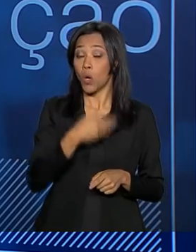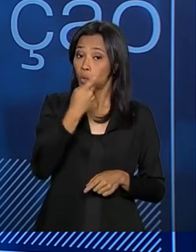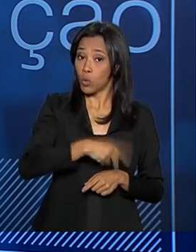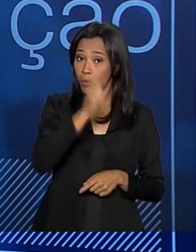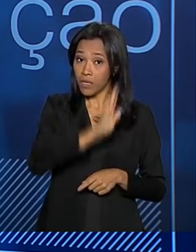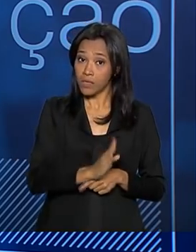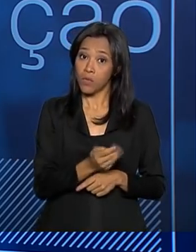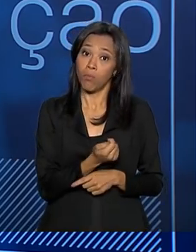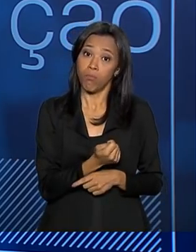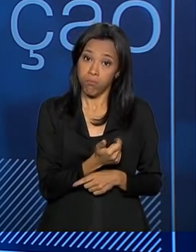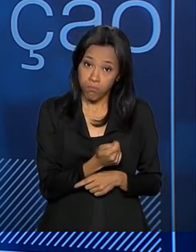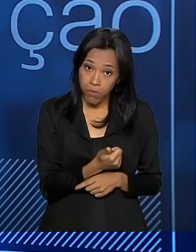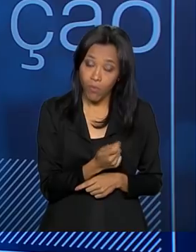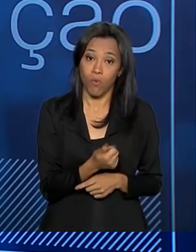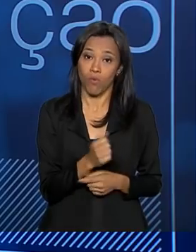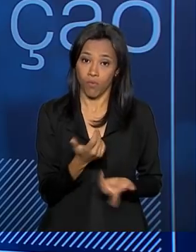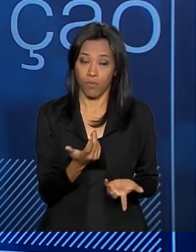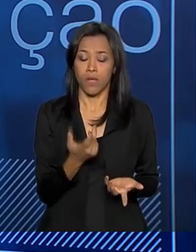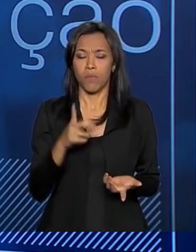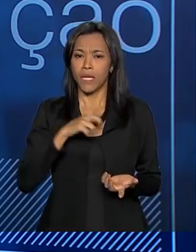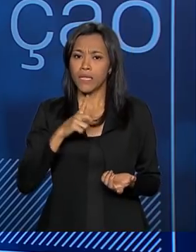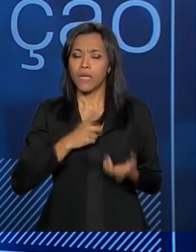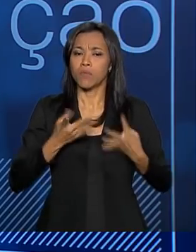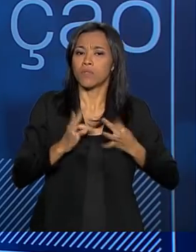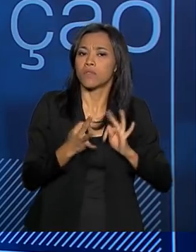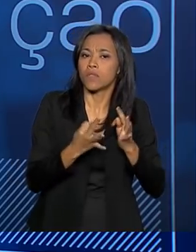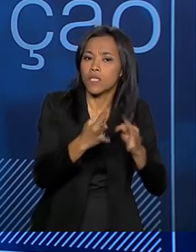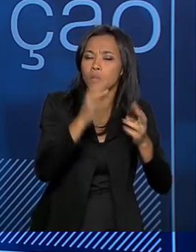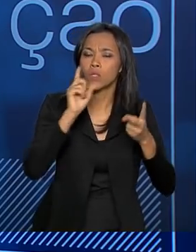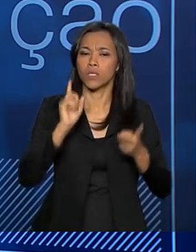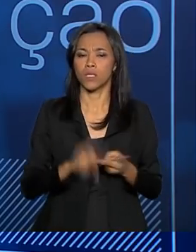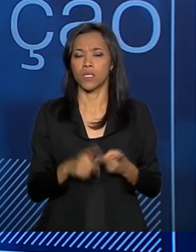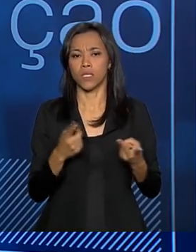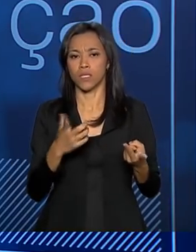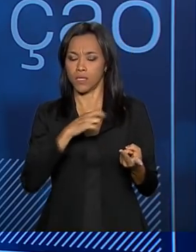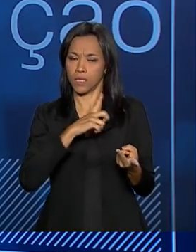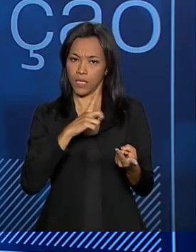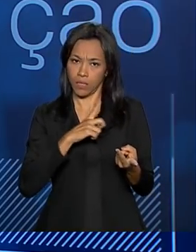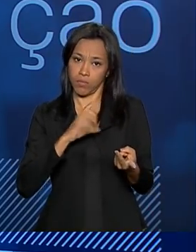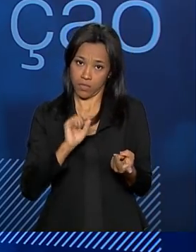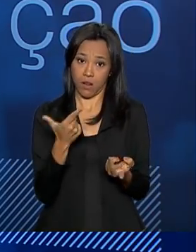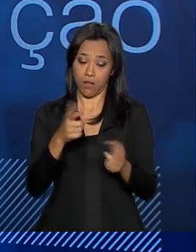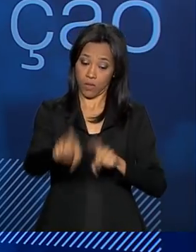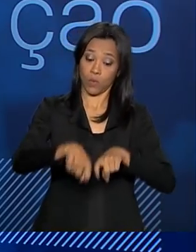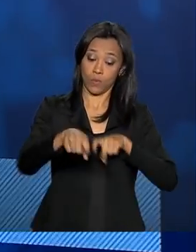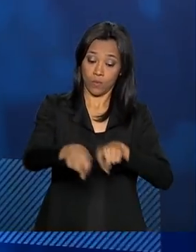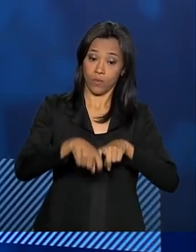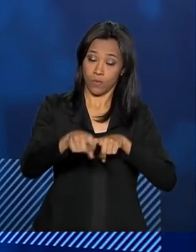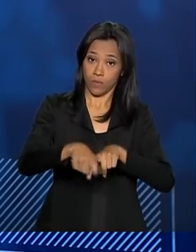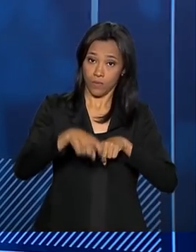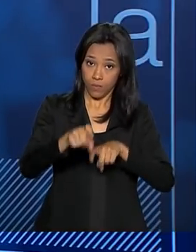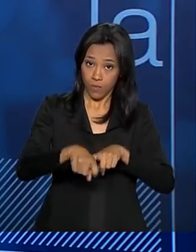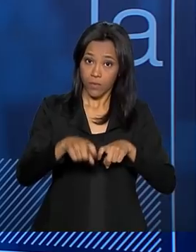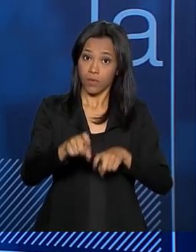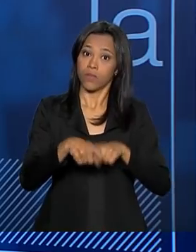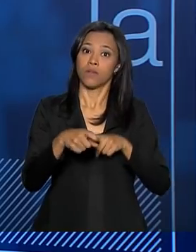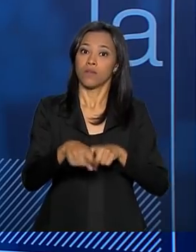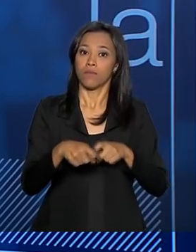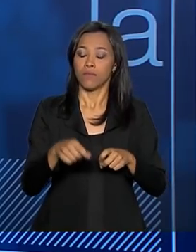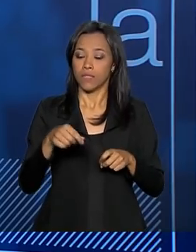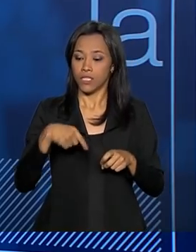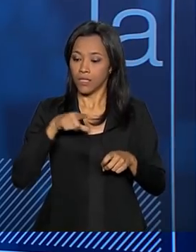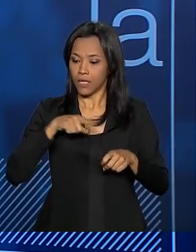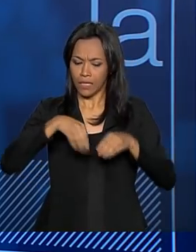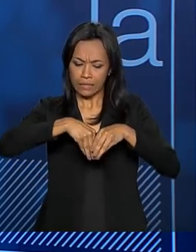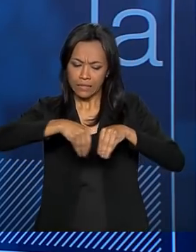a gente tem vocação e nós temos tecnologia e temos, claro, uma agricultura, temos a benção de ter sol e água